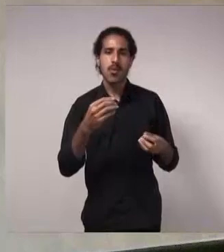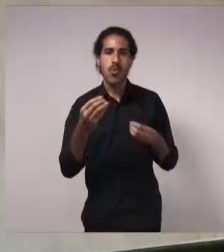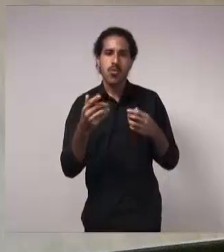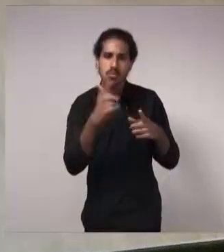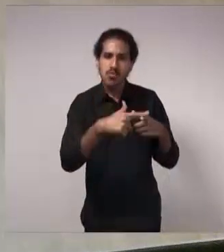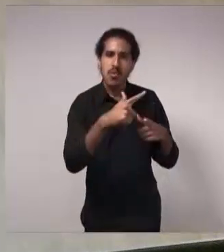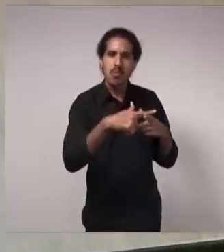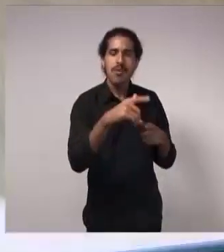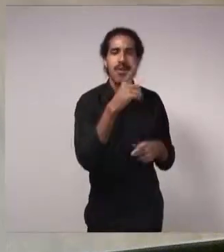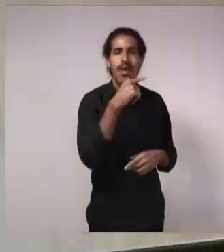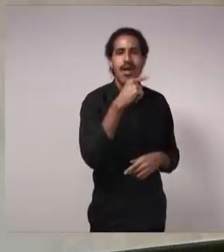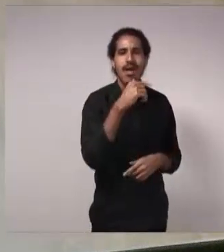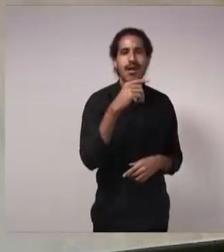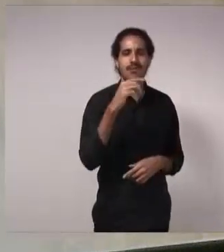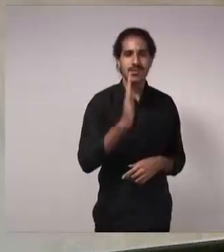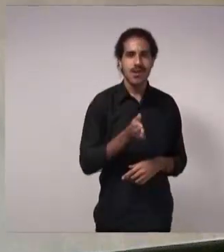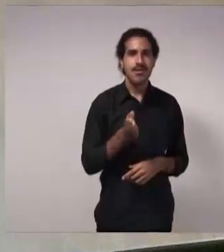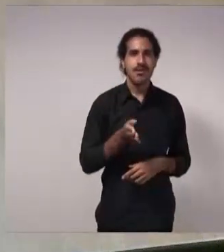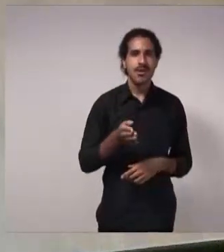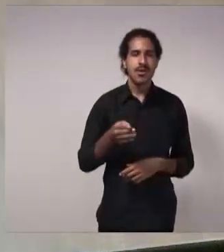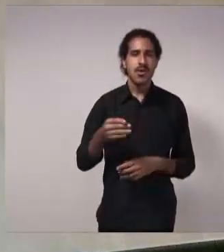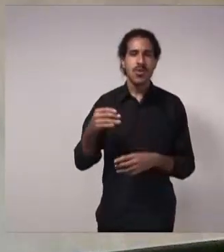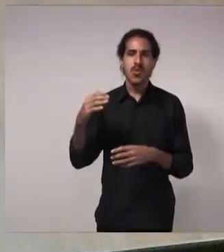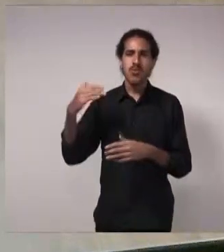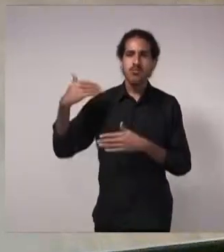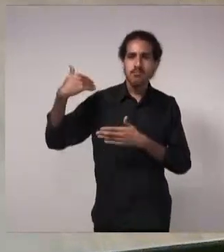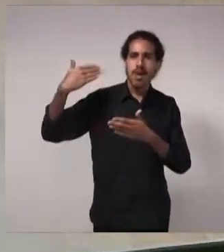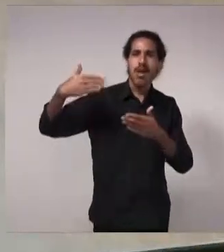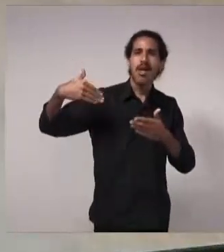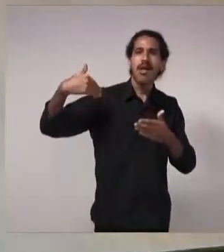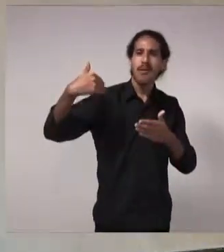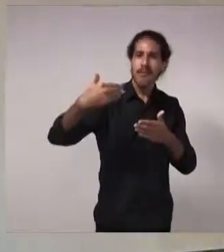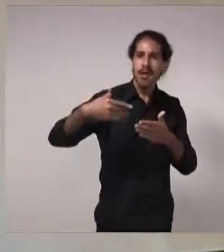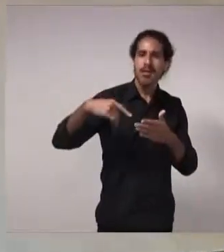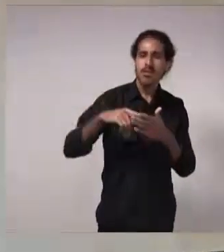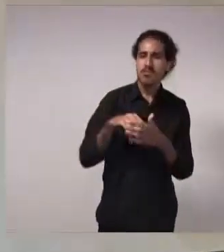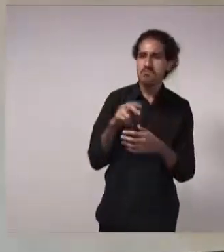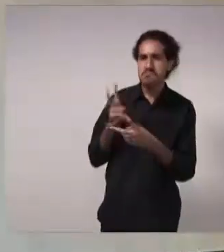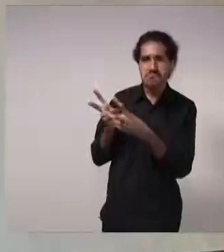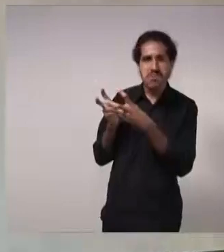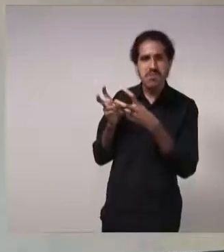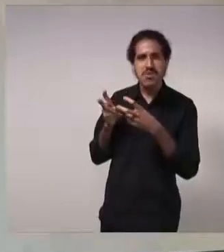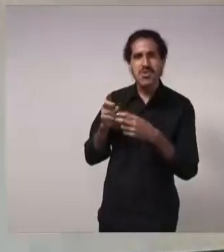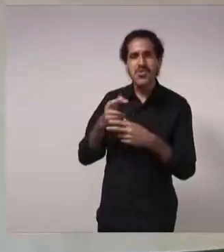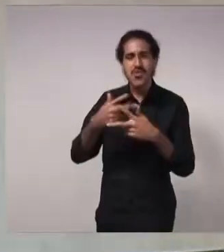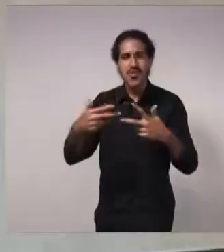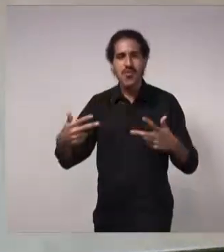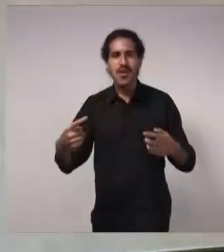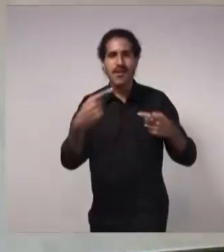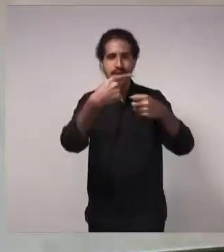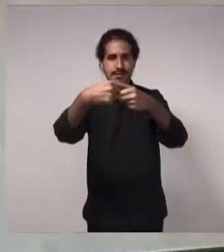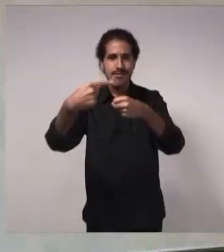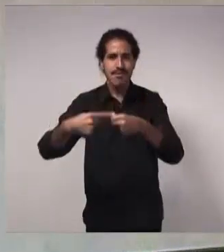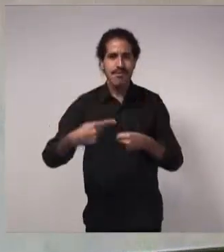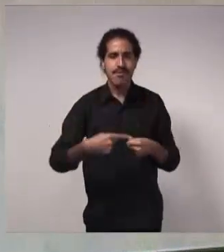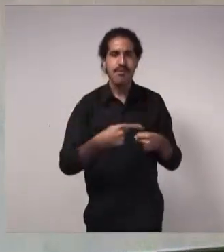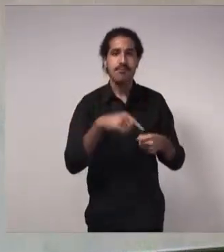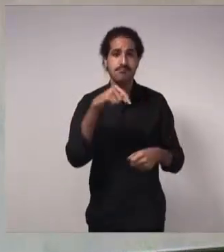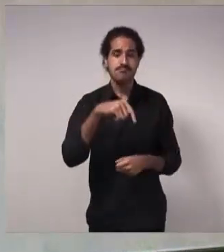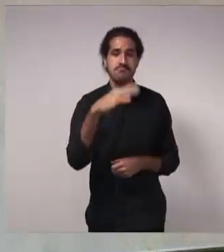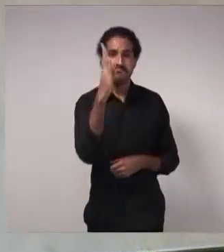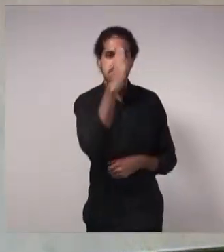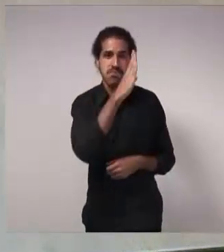Nos últimos anos, a gente tem visto uma série de cidades, principais cidades brasileiras, nos estados